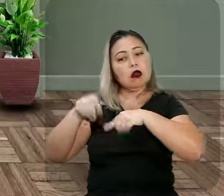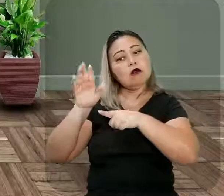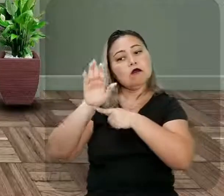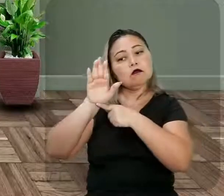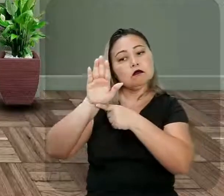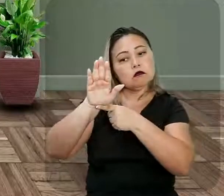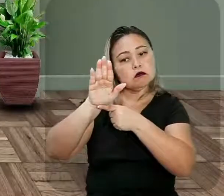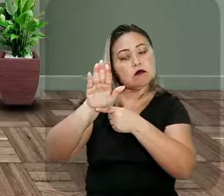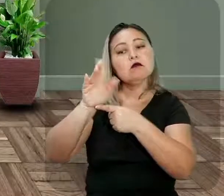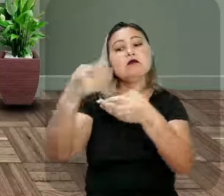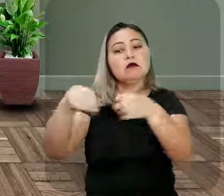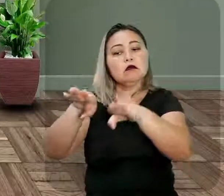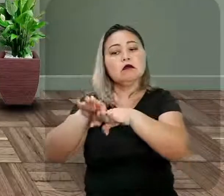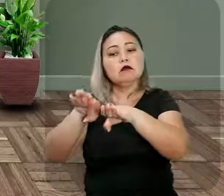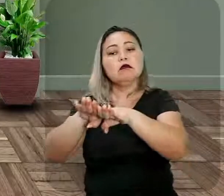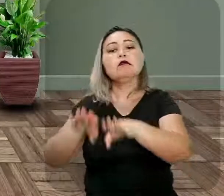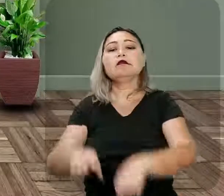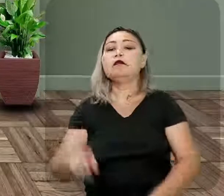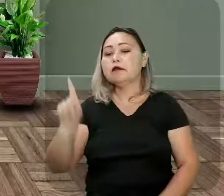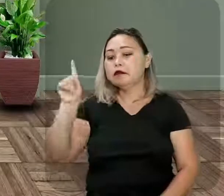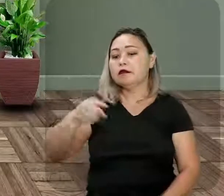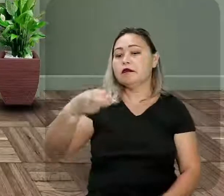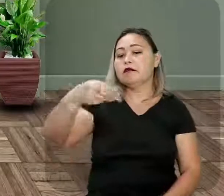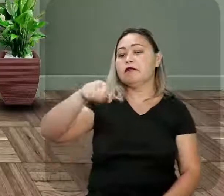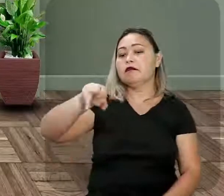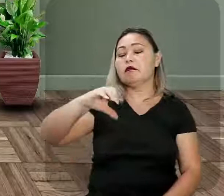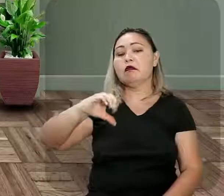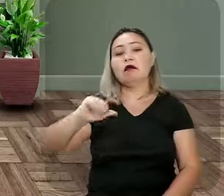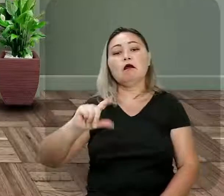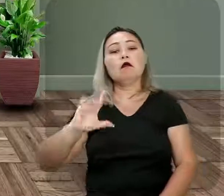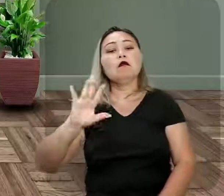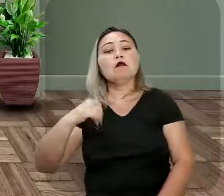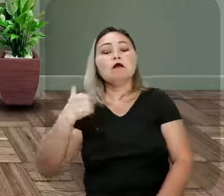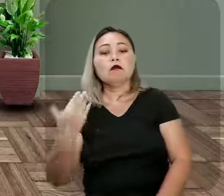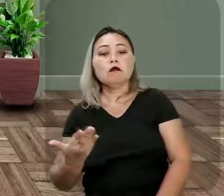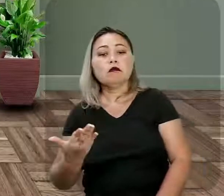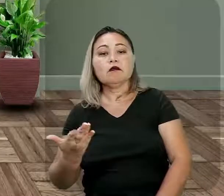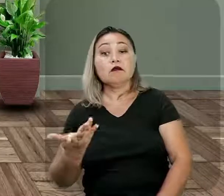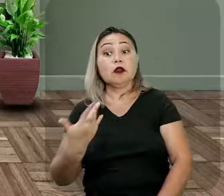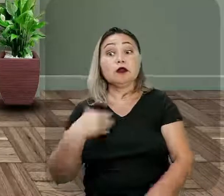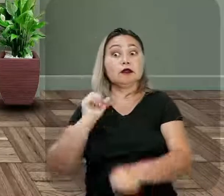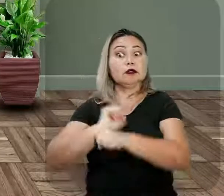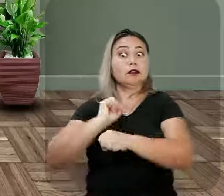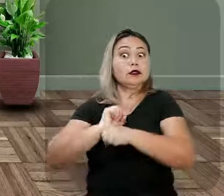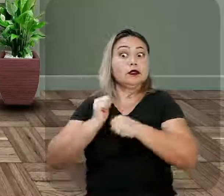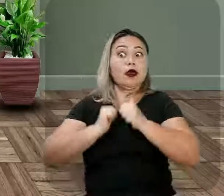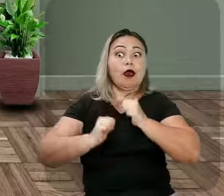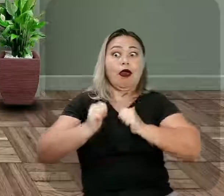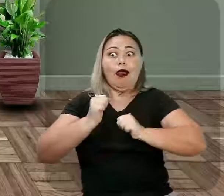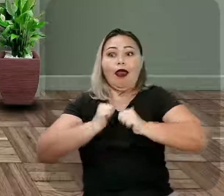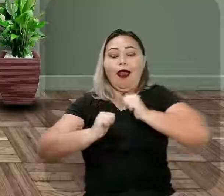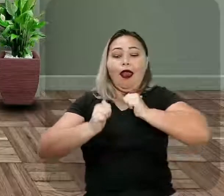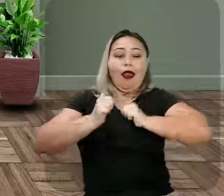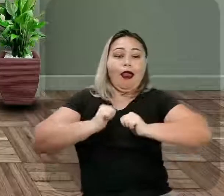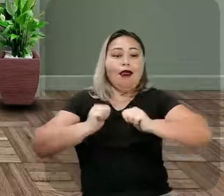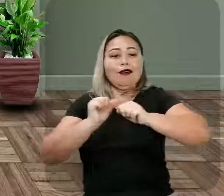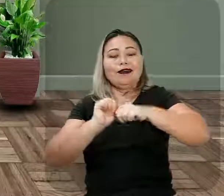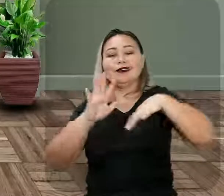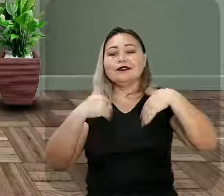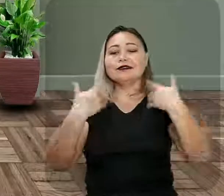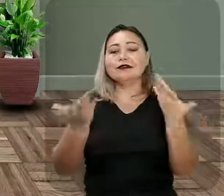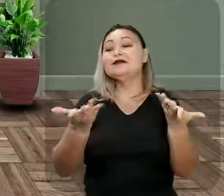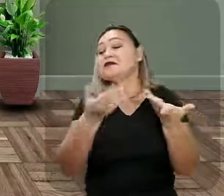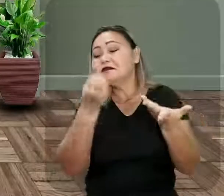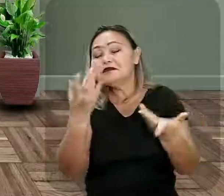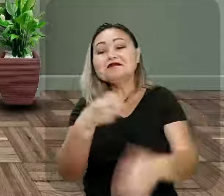auxiliá-los também, né, Márcia? Com certeza, aguardando ansiosos. Ansiosos. Bom,